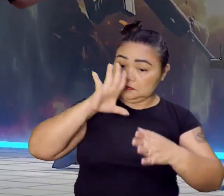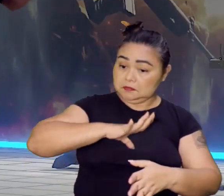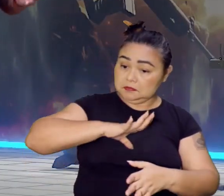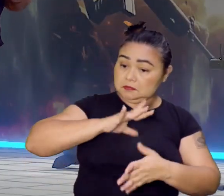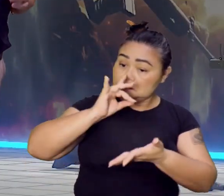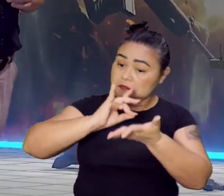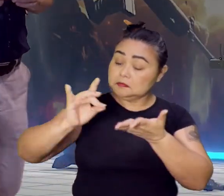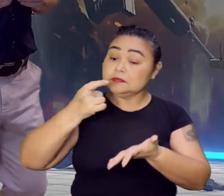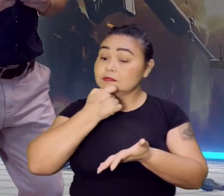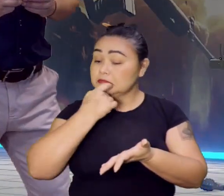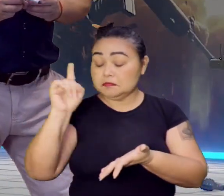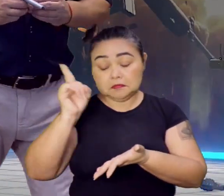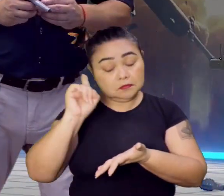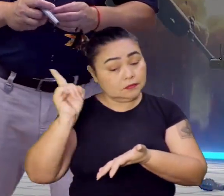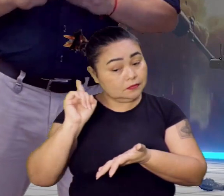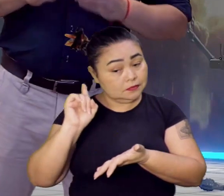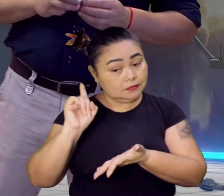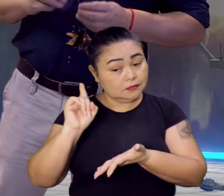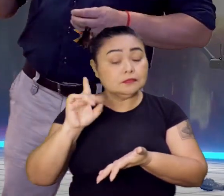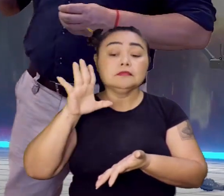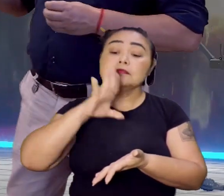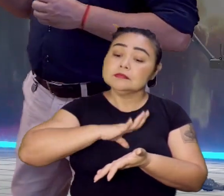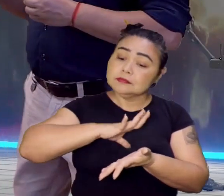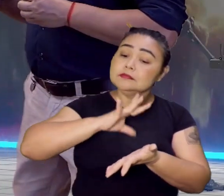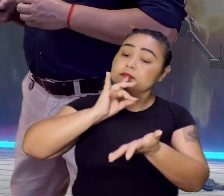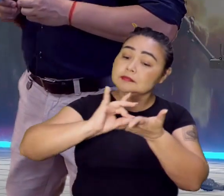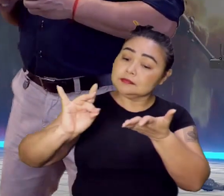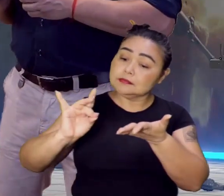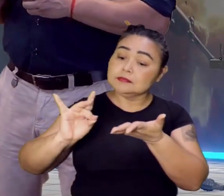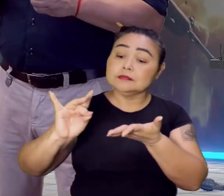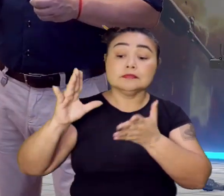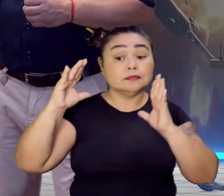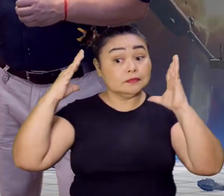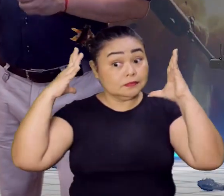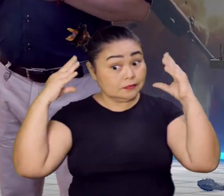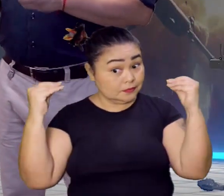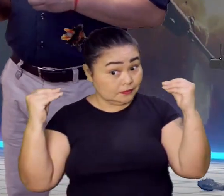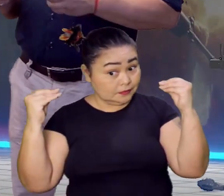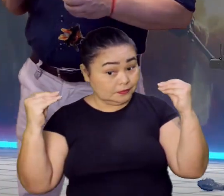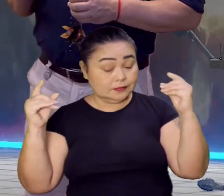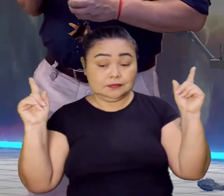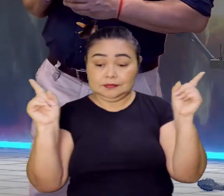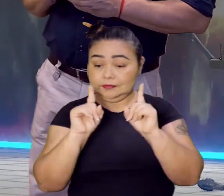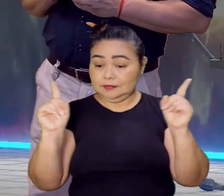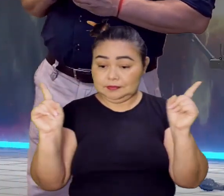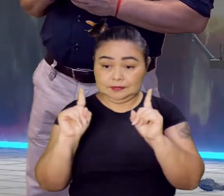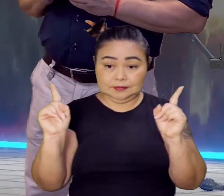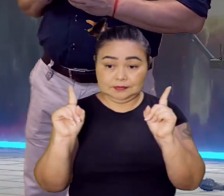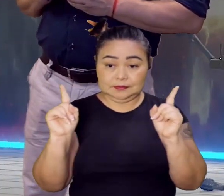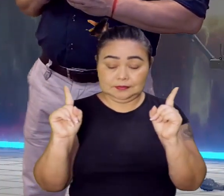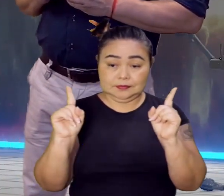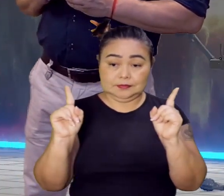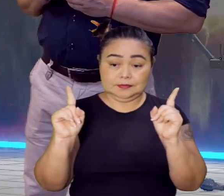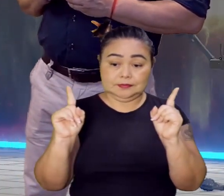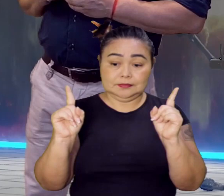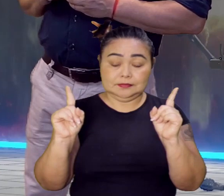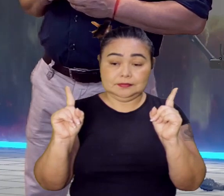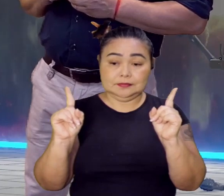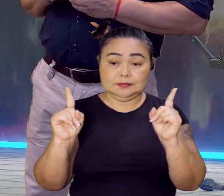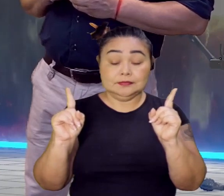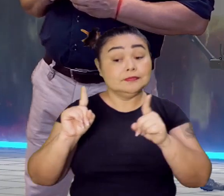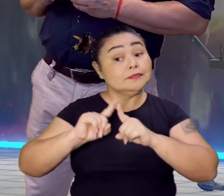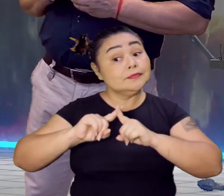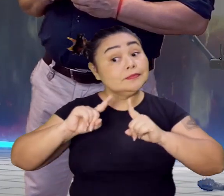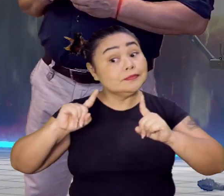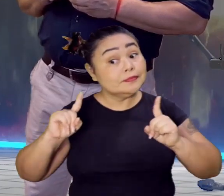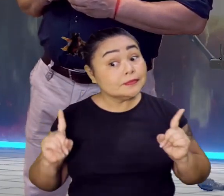Inglaterra? Não, não era inimigo da Inglaterra. Portugal era inimigo da Holanda? Não, não era inimigo da Holanda. Mas